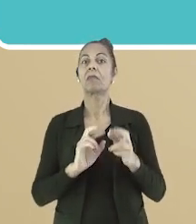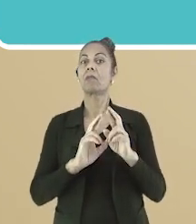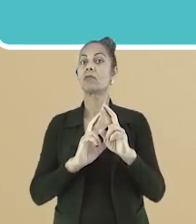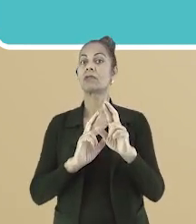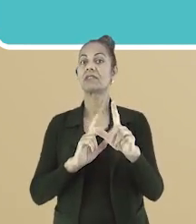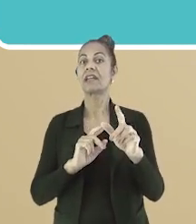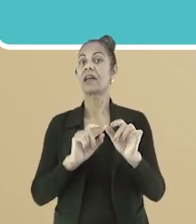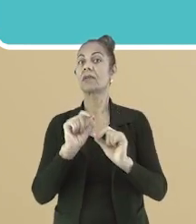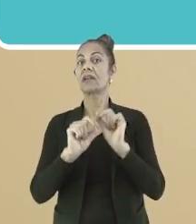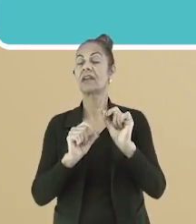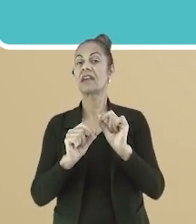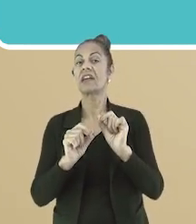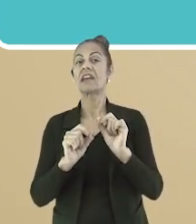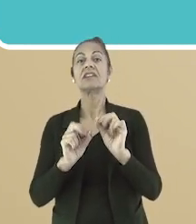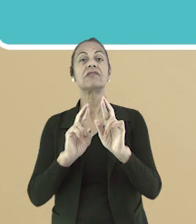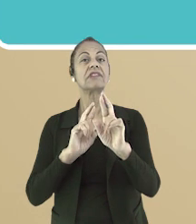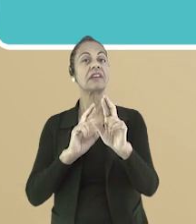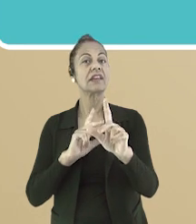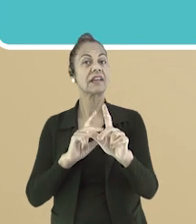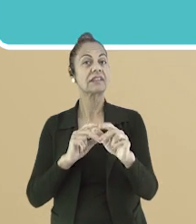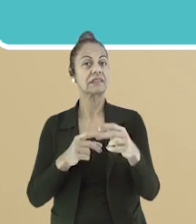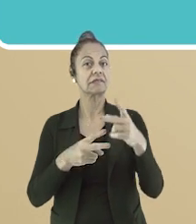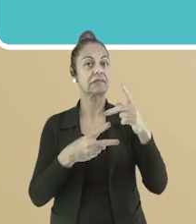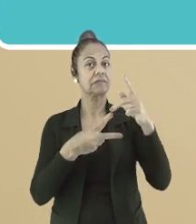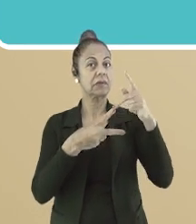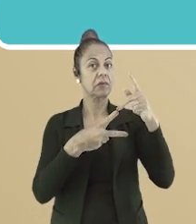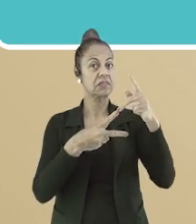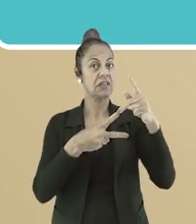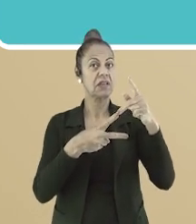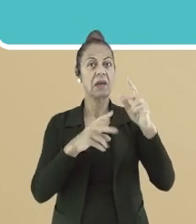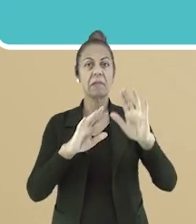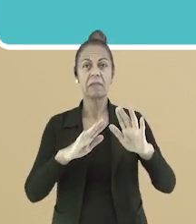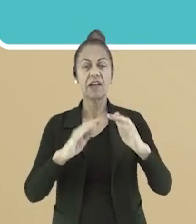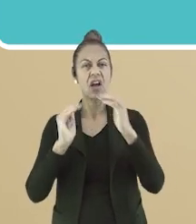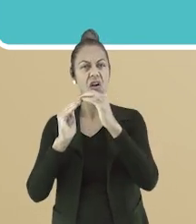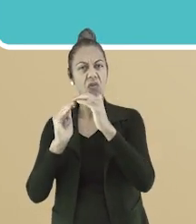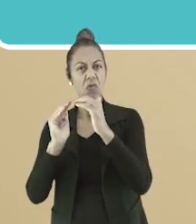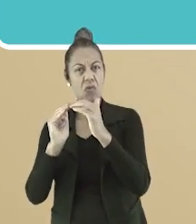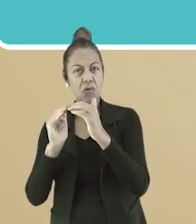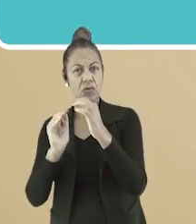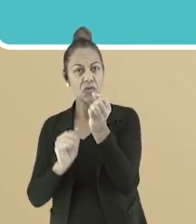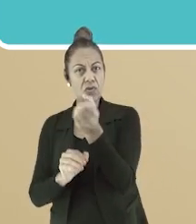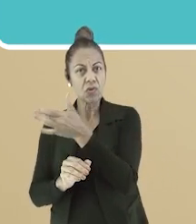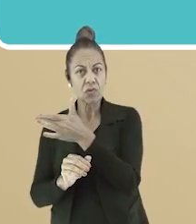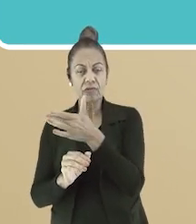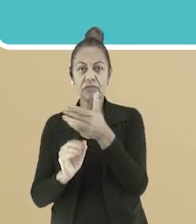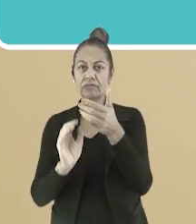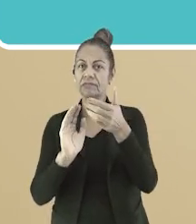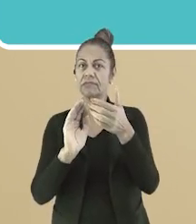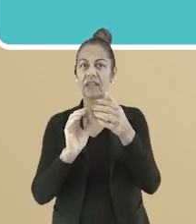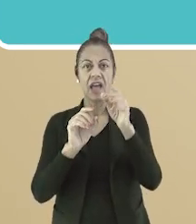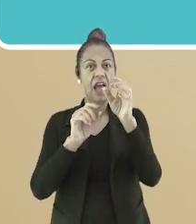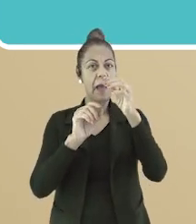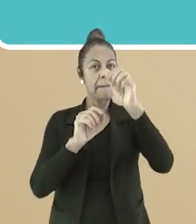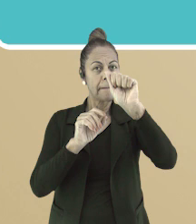para diferenciar de preposição. Mas, deixou de ser acentuado no novo acordo ortográfico.